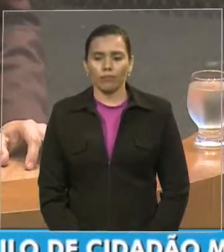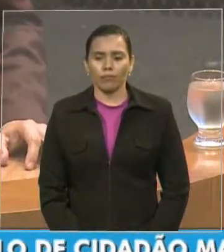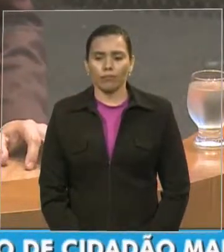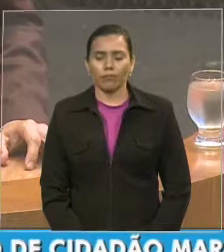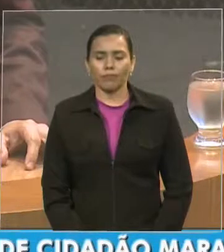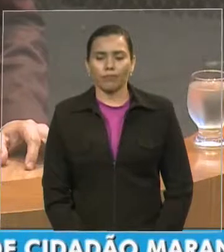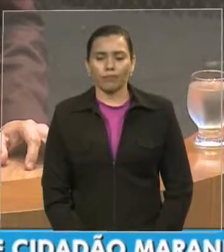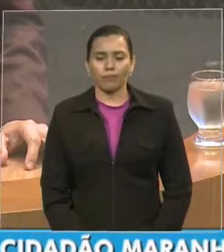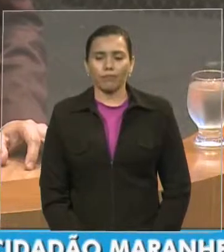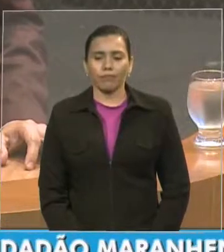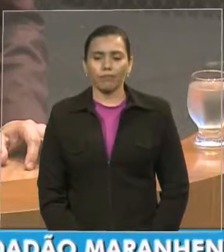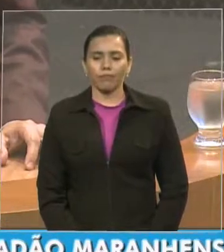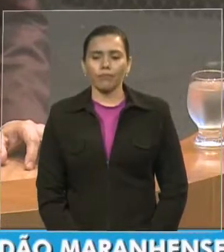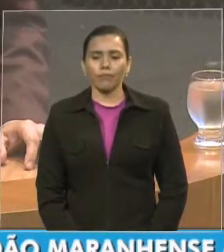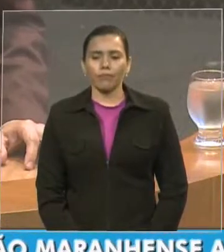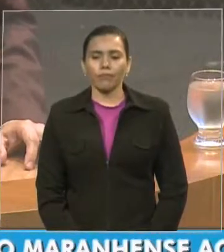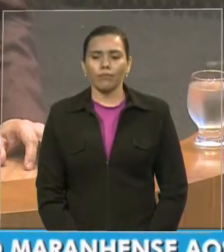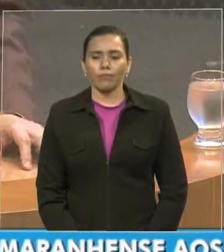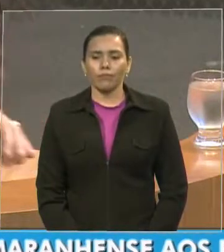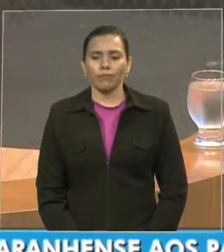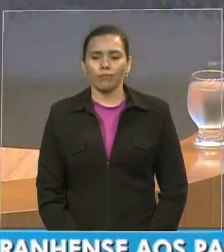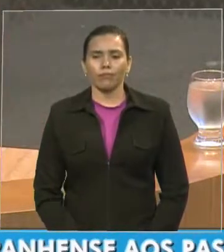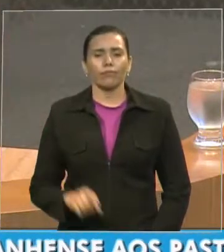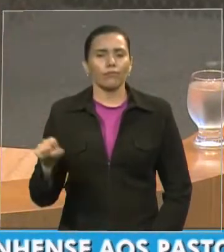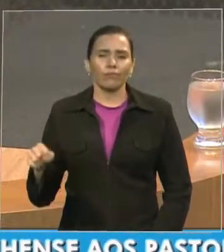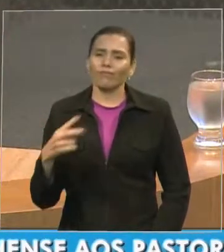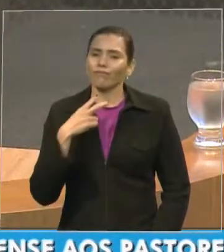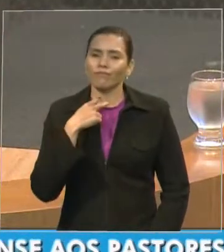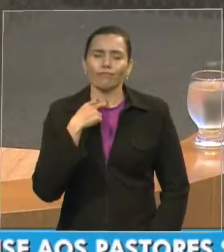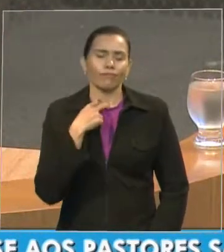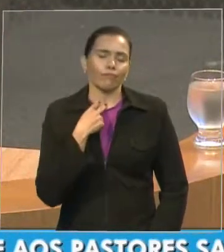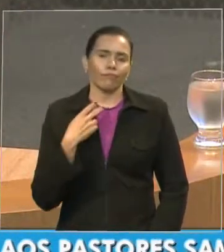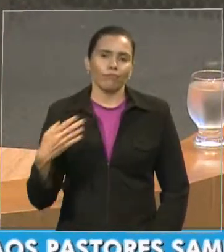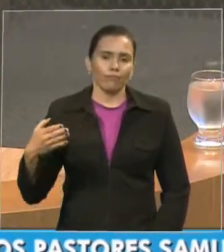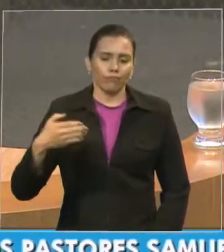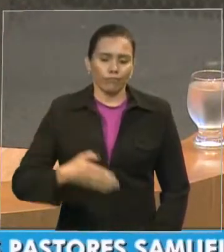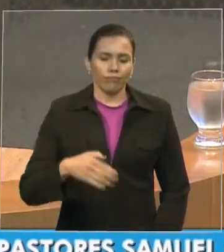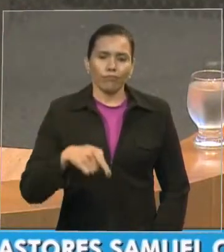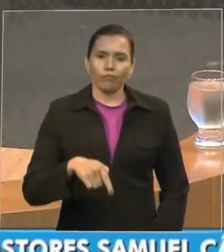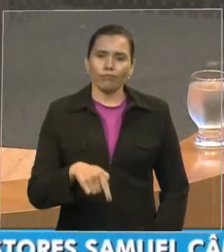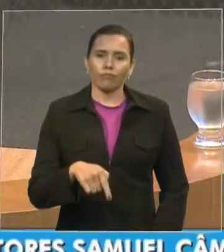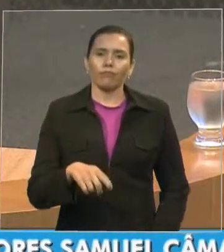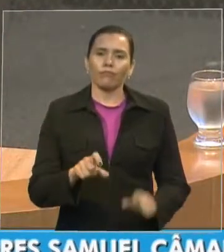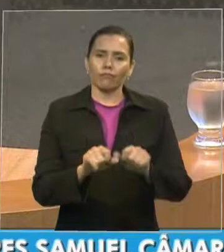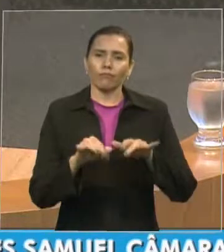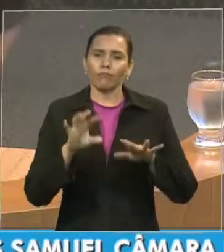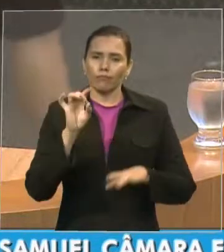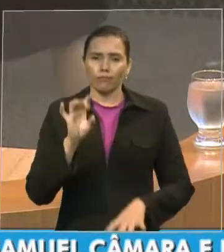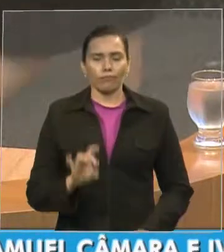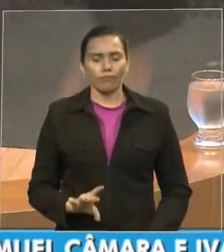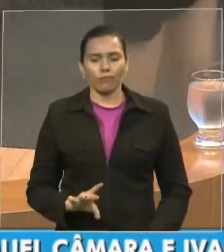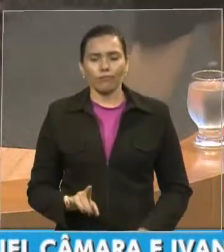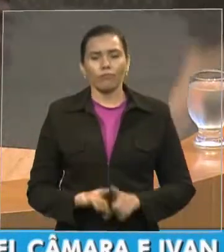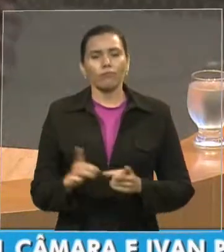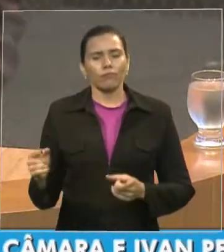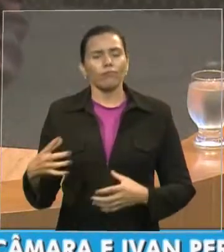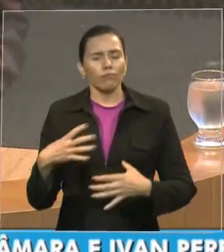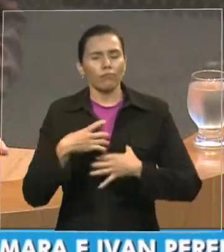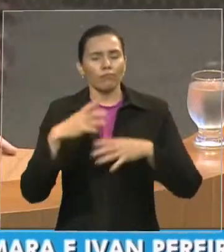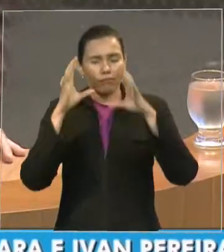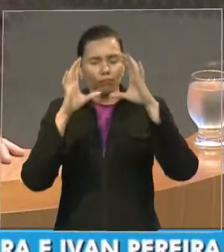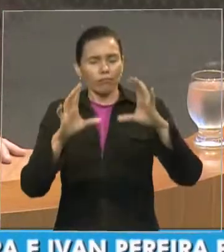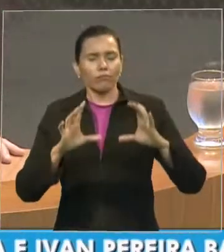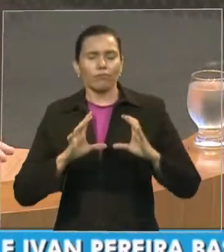o motivo de força maior não pôde estar mas sentiu-se honrado lisonjeado pelo convite recebido